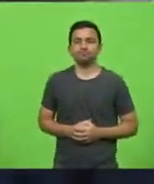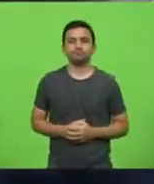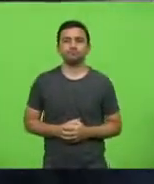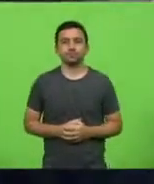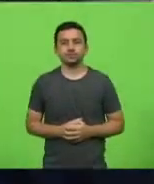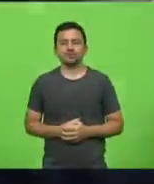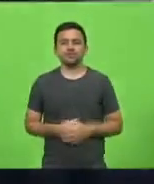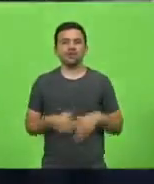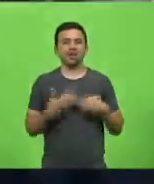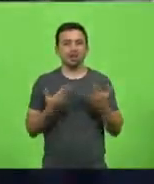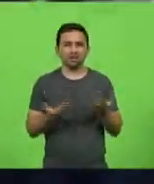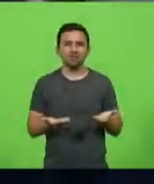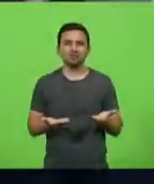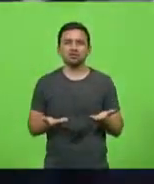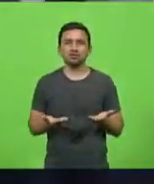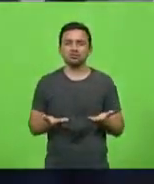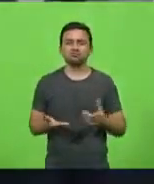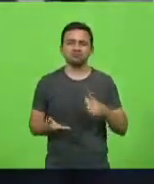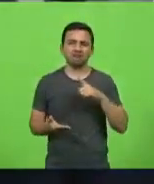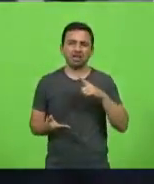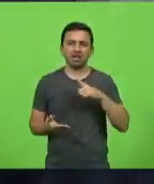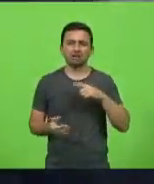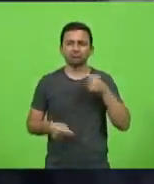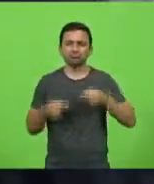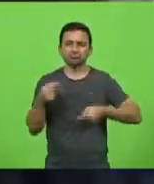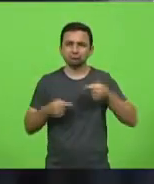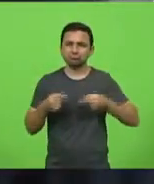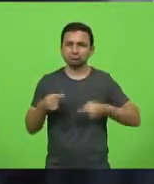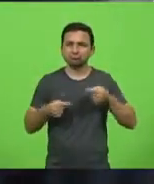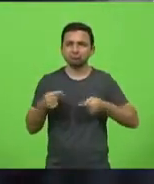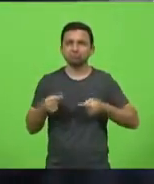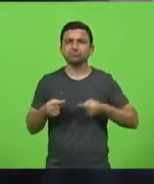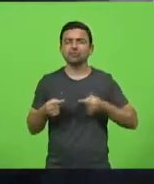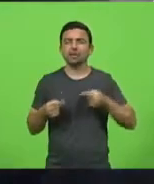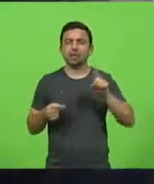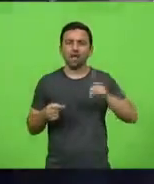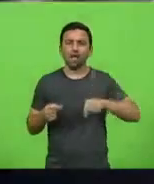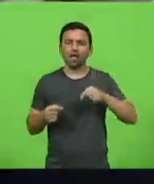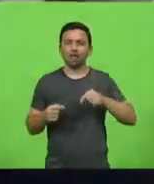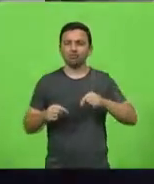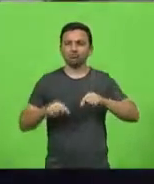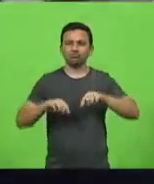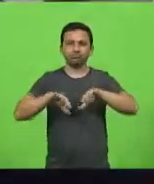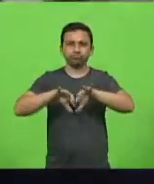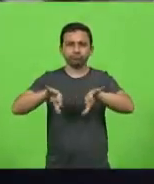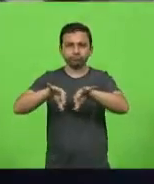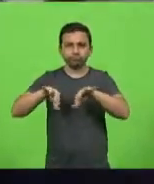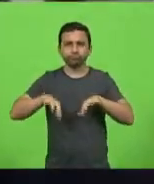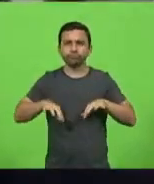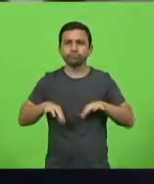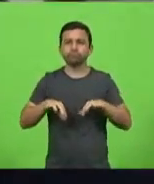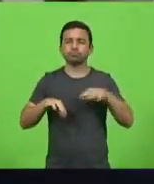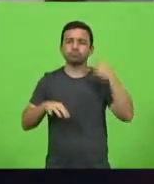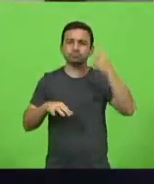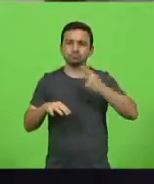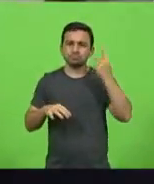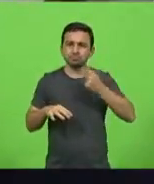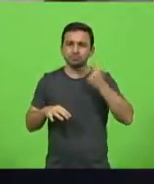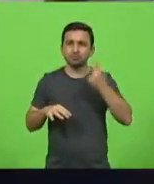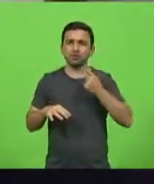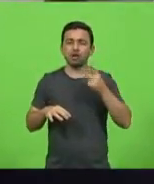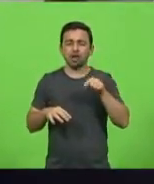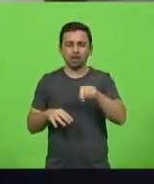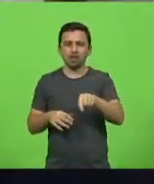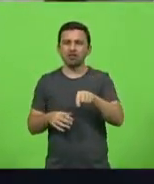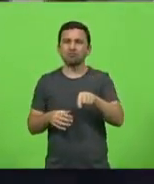vacina. E a politização não é só aqui em Santa Catarina. Ela começa lá no chefe maior. Lá no chefe maior.